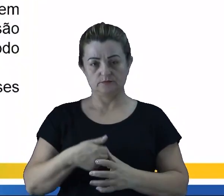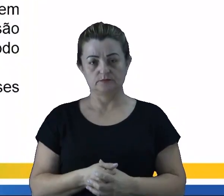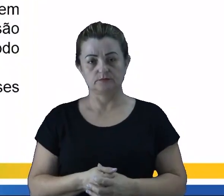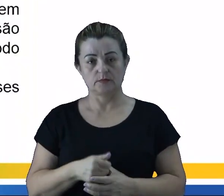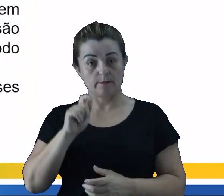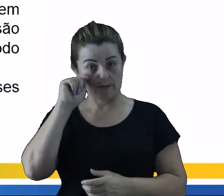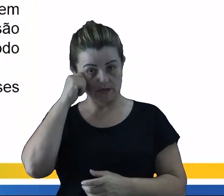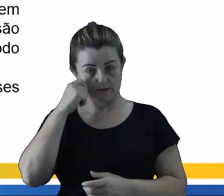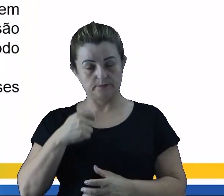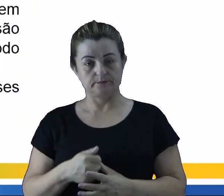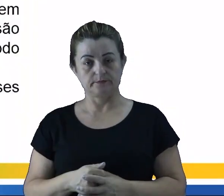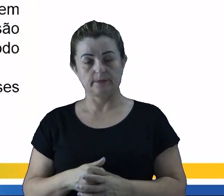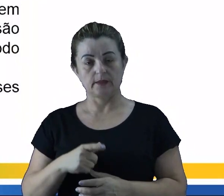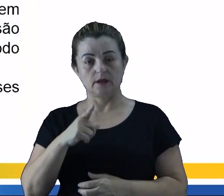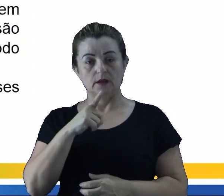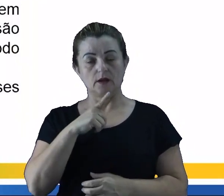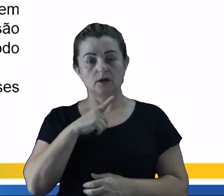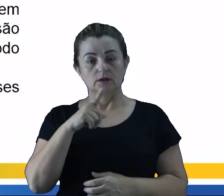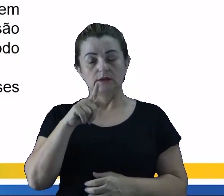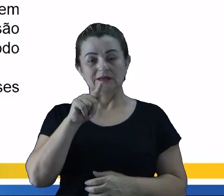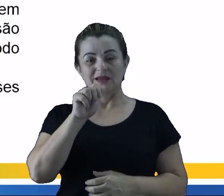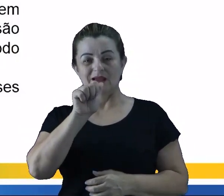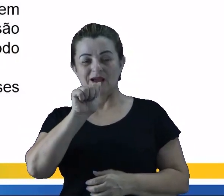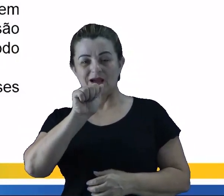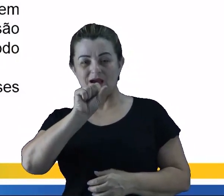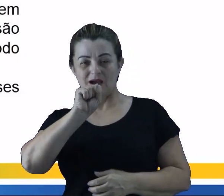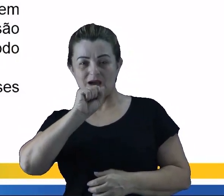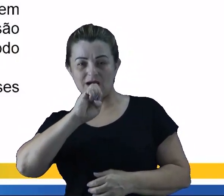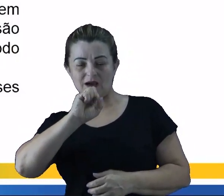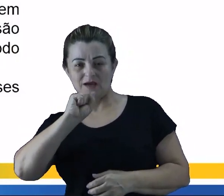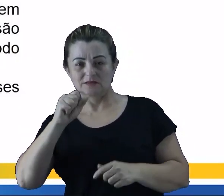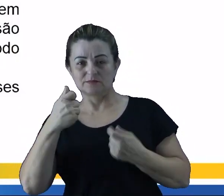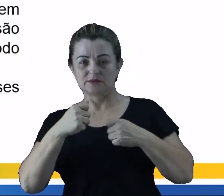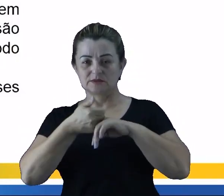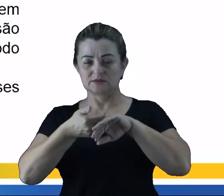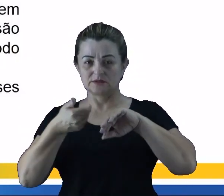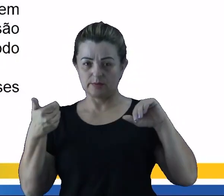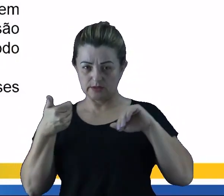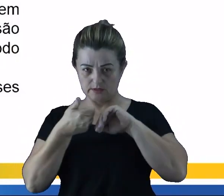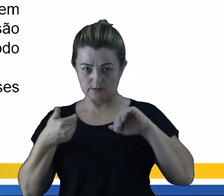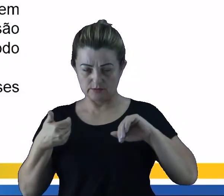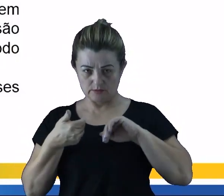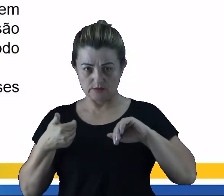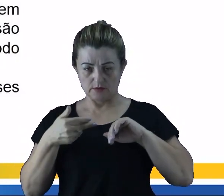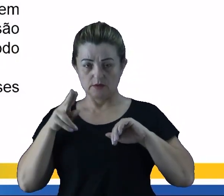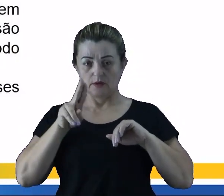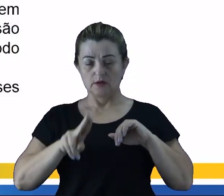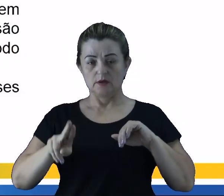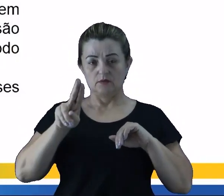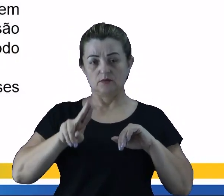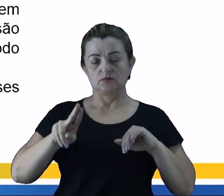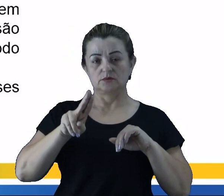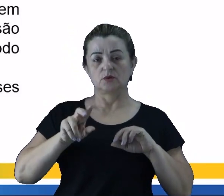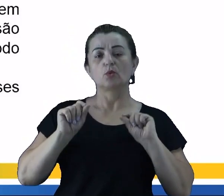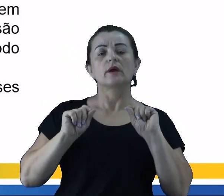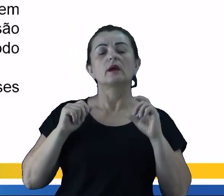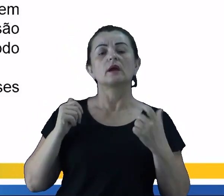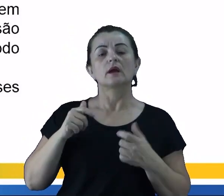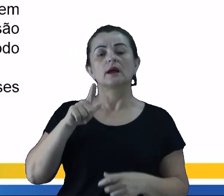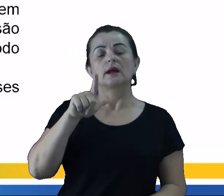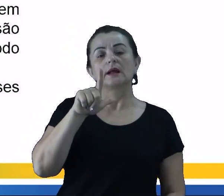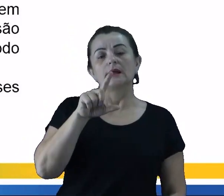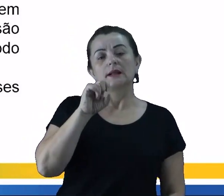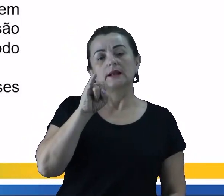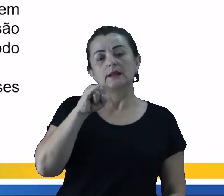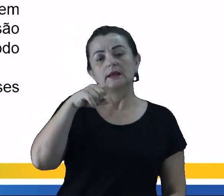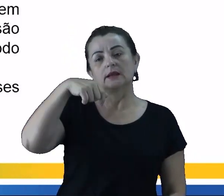tem gases, e a gente precisa separar esses gases, a gente vai fazer o quê? Vai fazer o uso da liquefação fracionada.